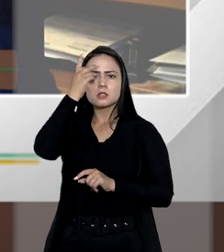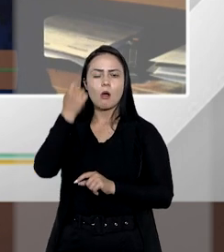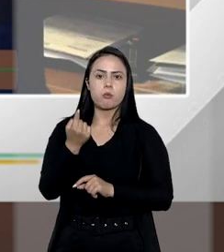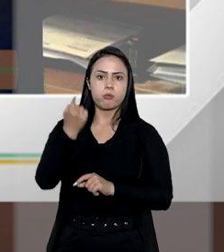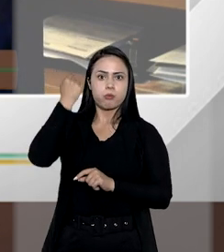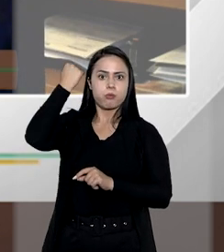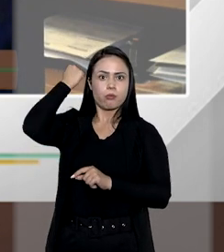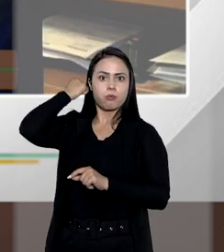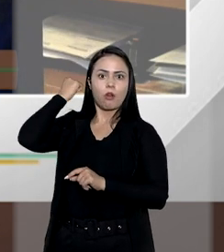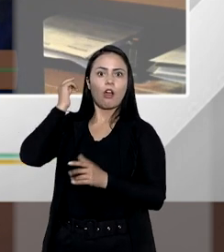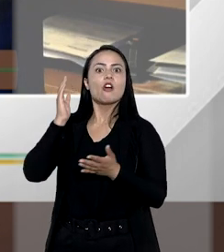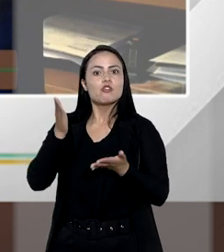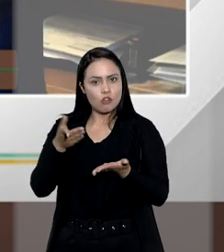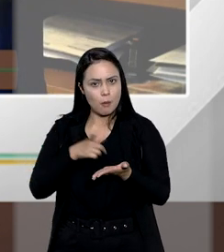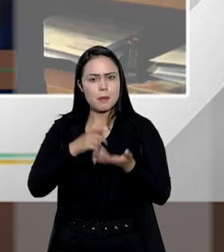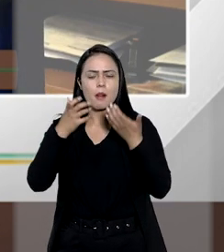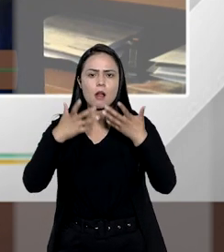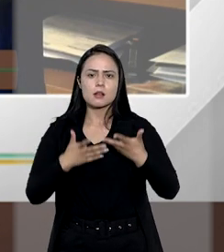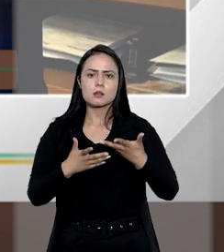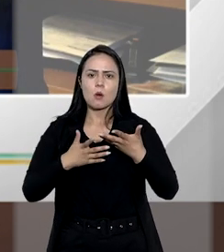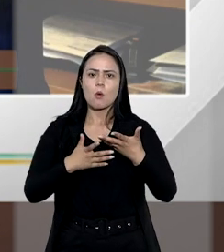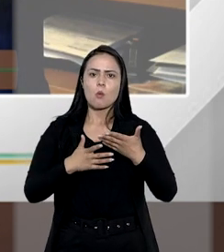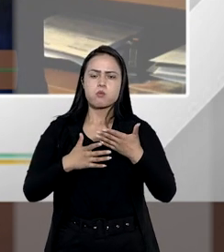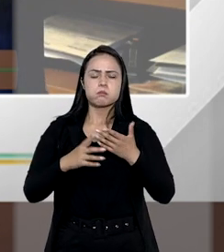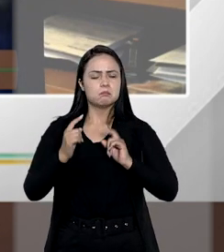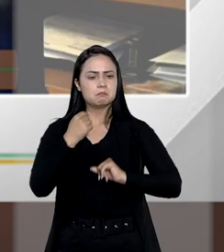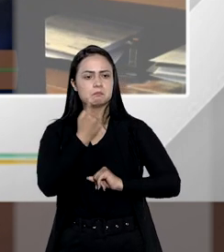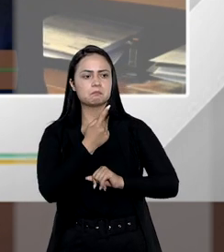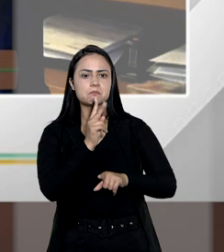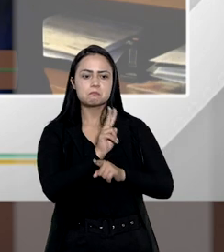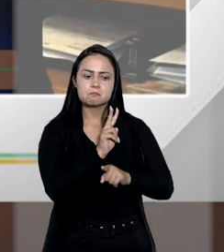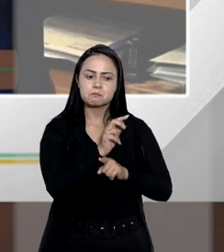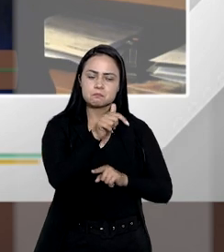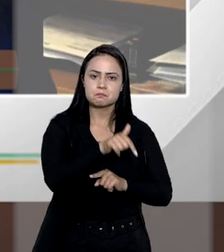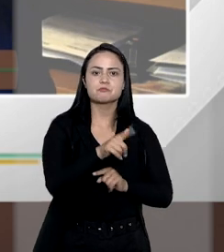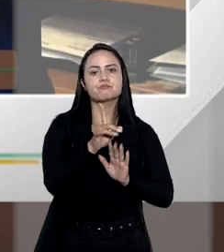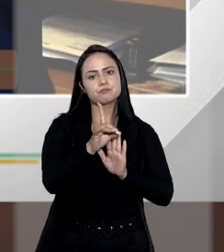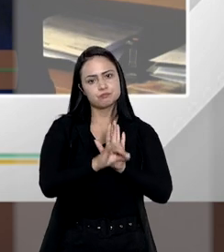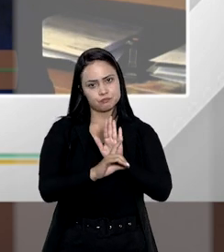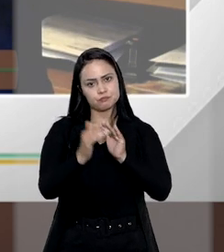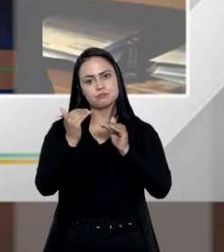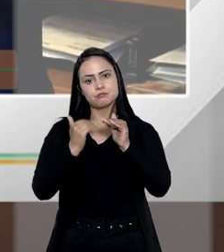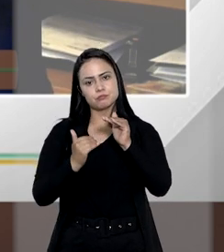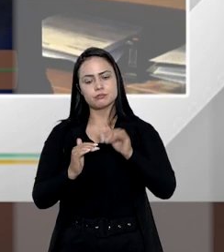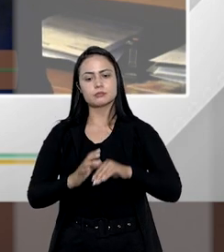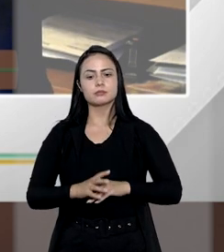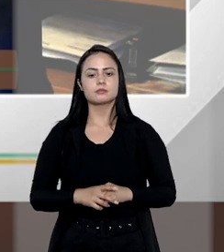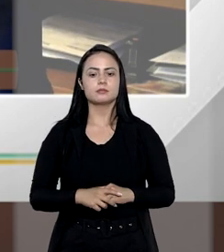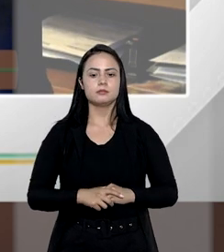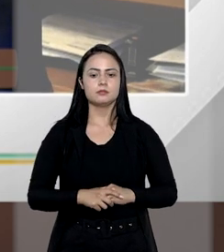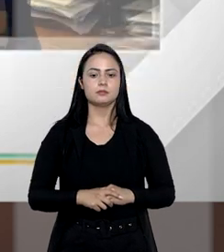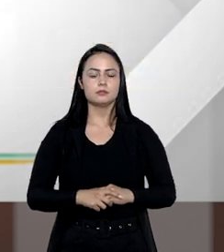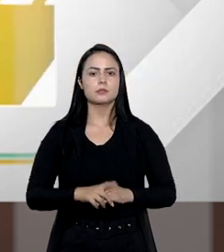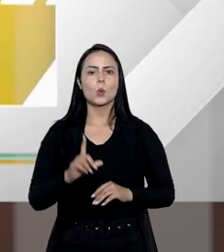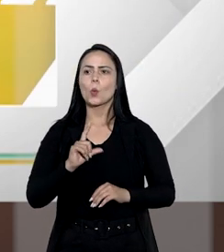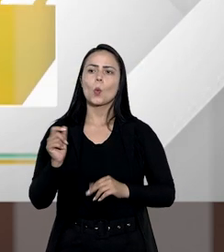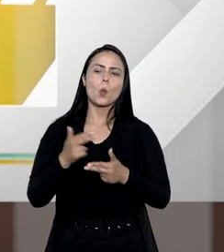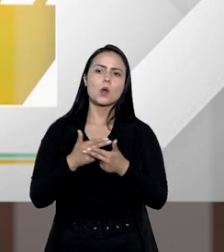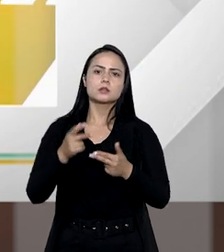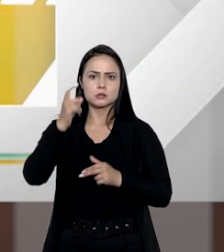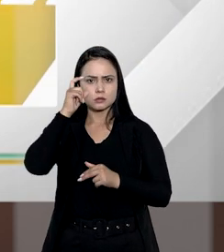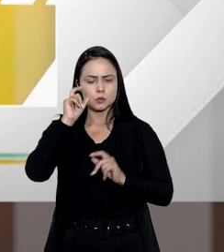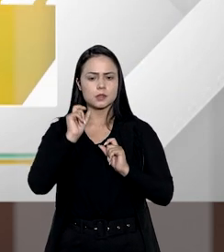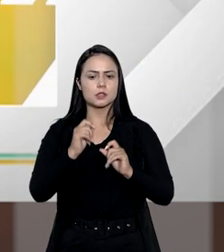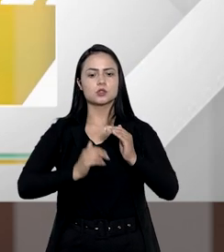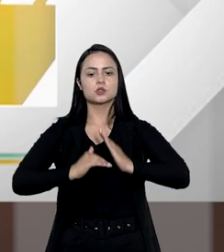E isso já é um motivo muito grande para a gente revisitar o direito às sucessões. Outra questão